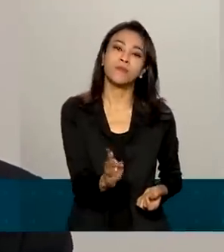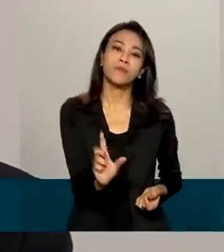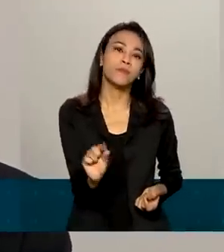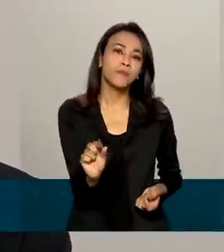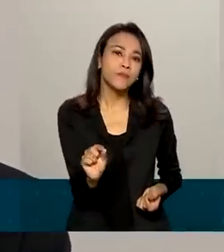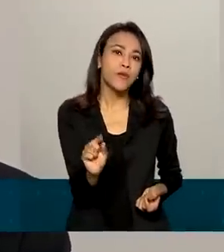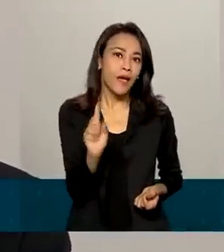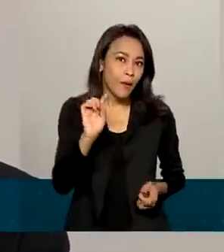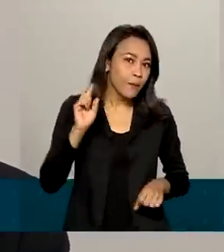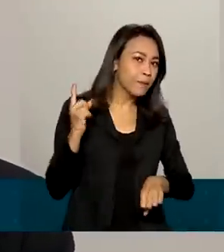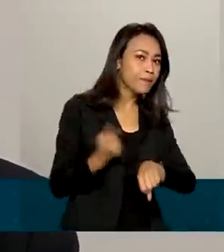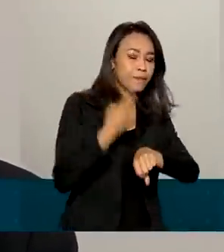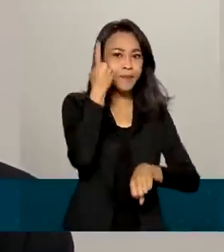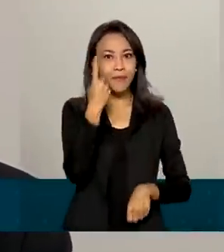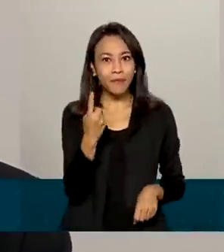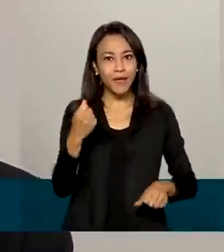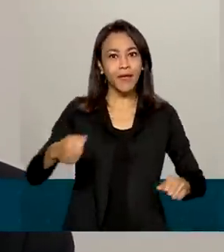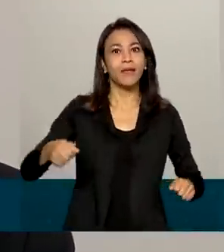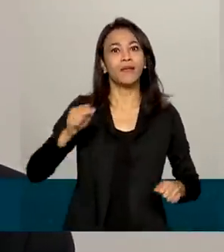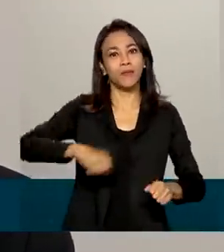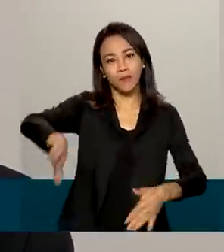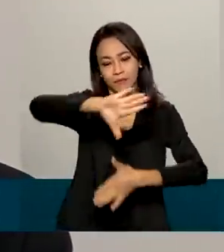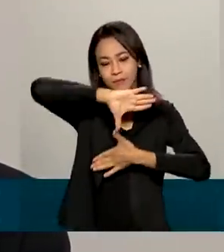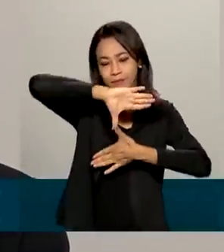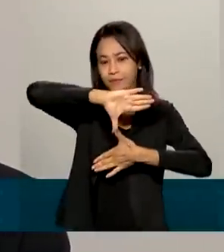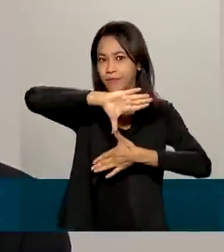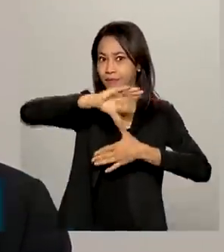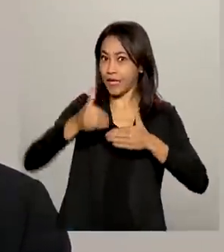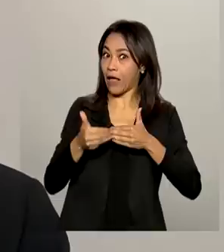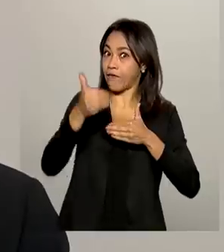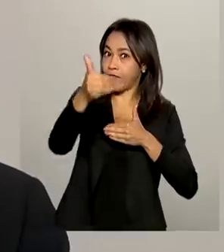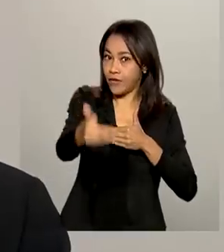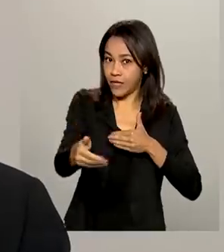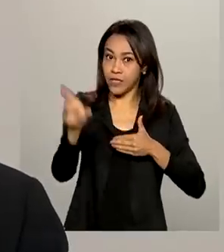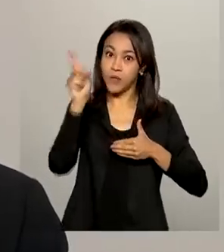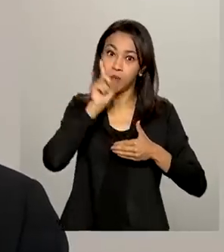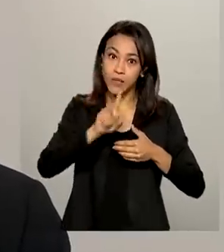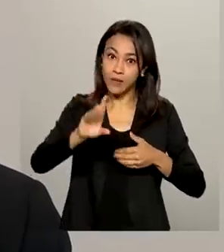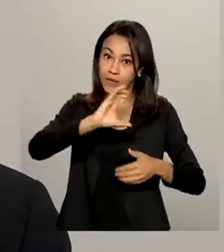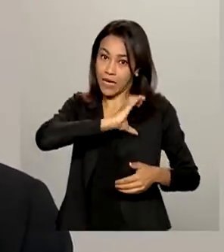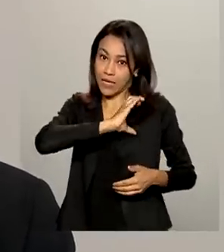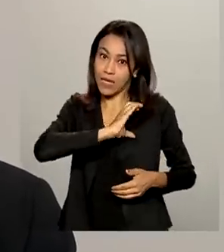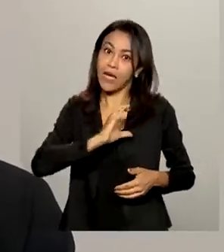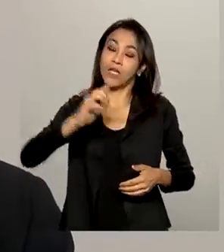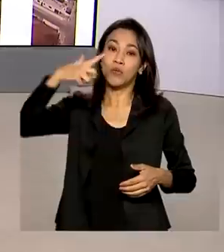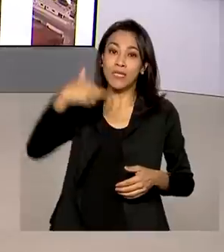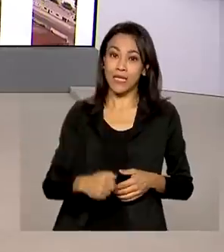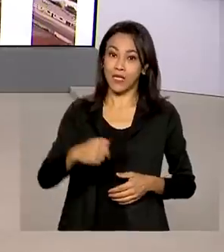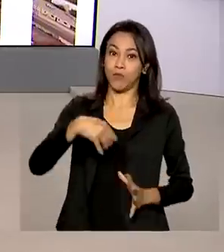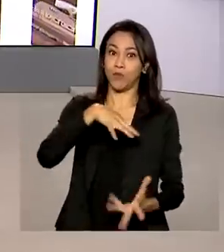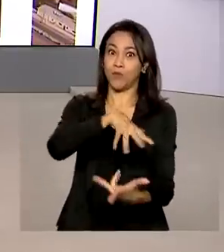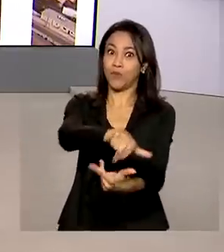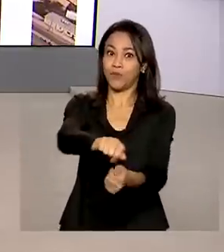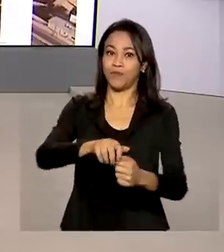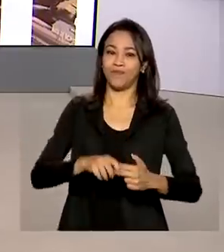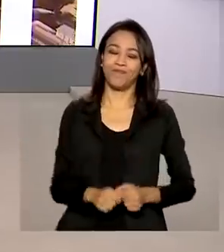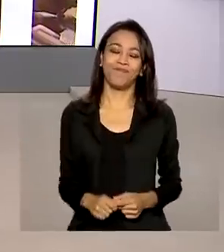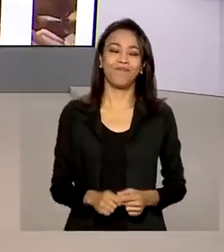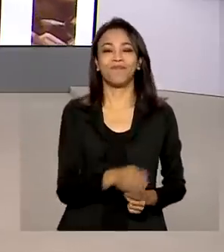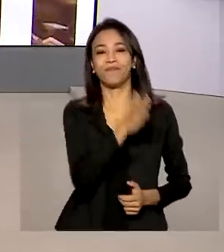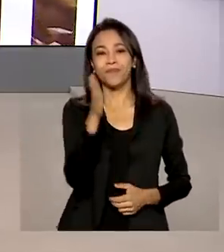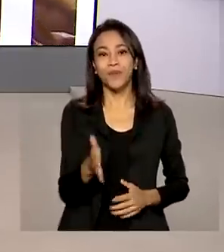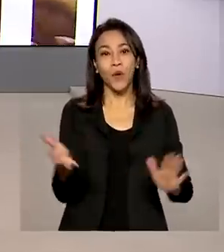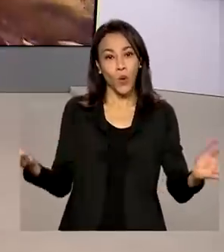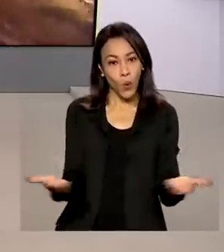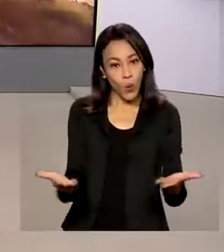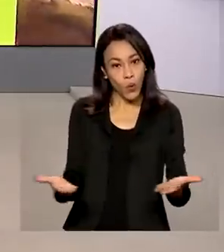primeiro das Américas, estando à frente dos Estados Unidos e Canadá, por exemplo, e o sétimo do mundo. E começa hoje,